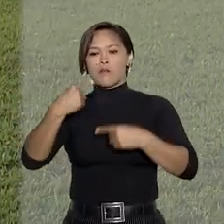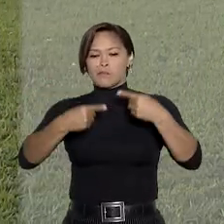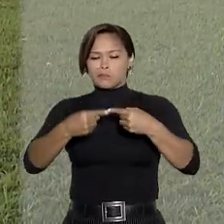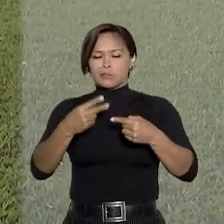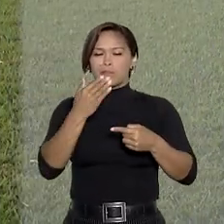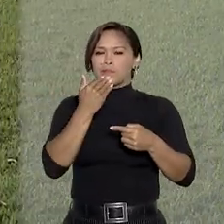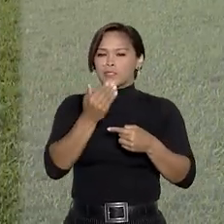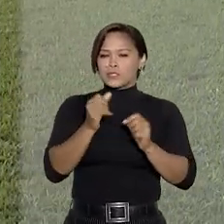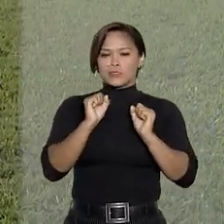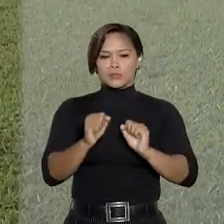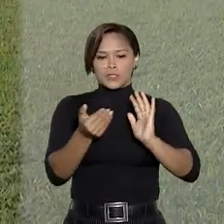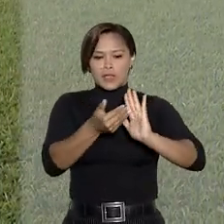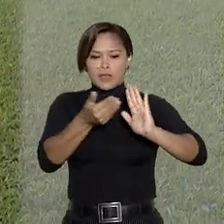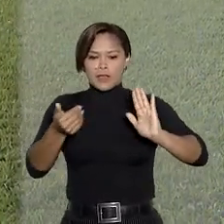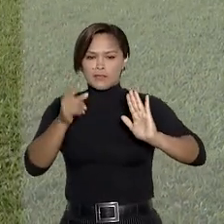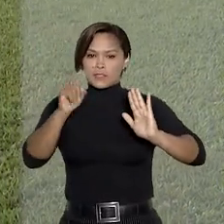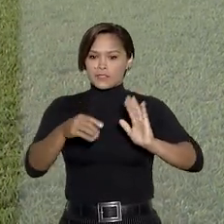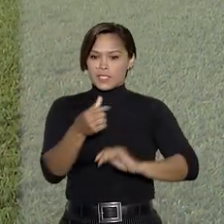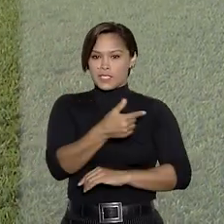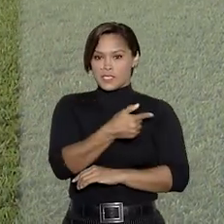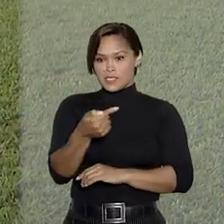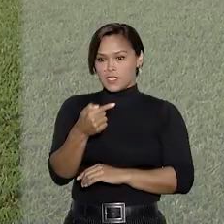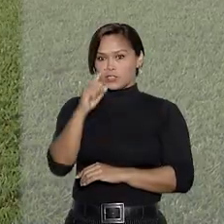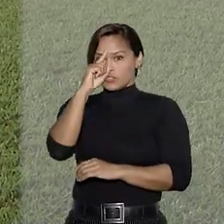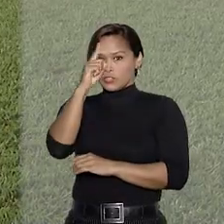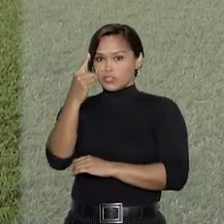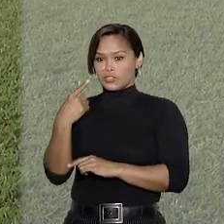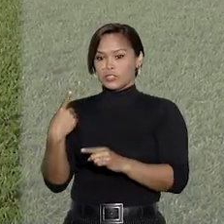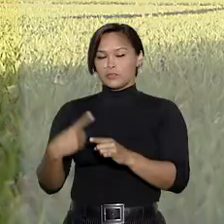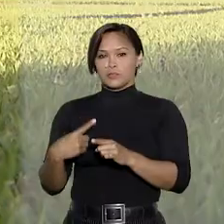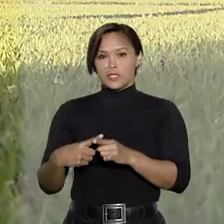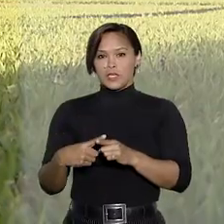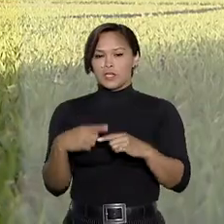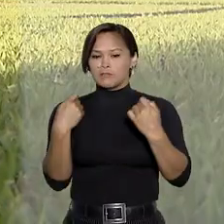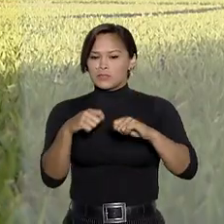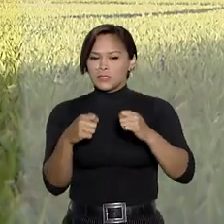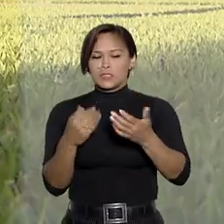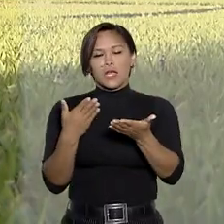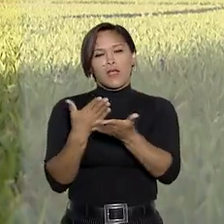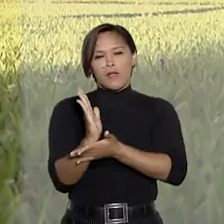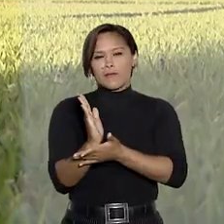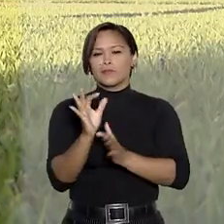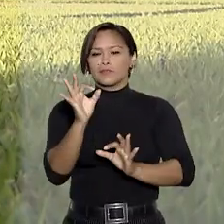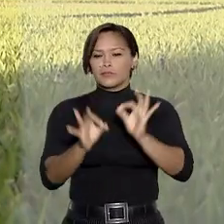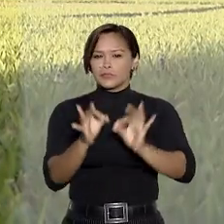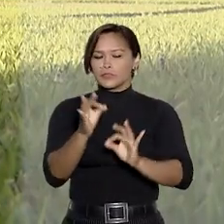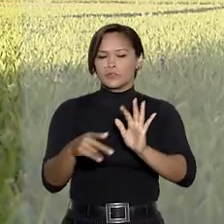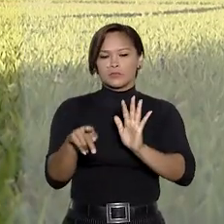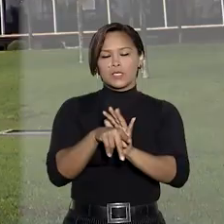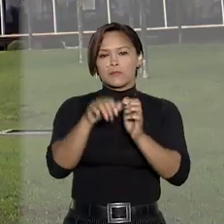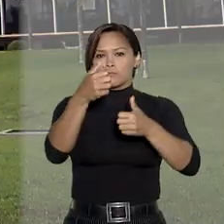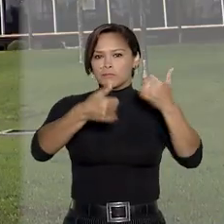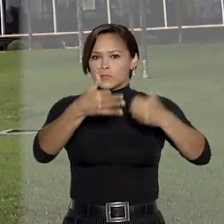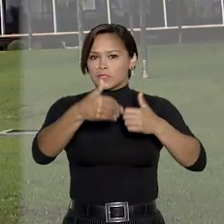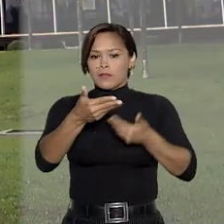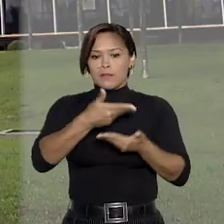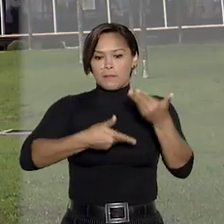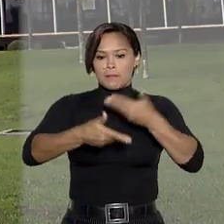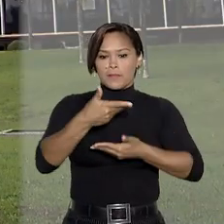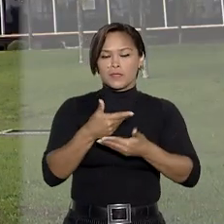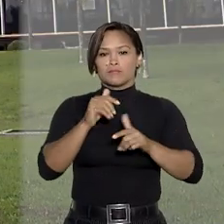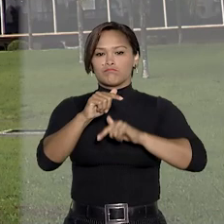pediu para que ele pudesse se afastar por até sete dias sem a necessidade dessa autorização, alegando que a